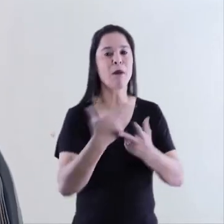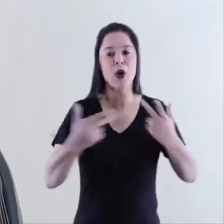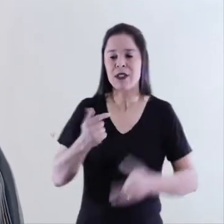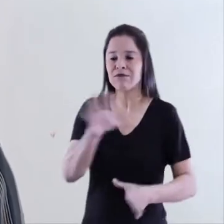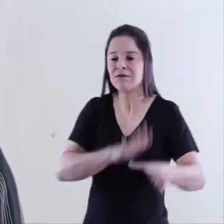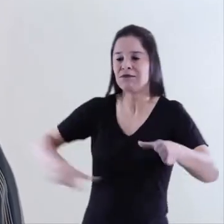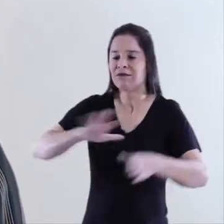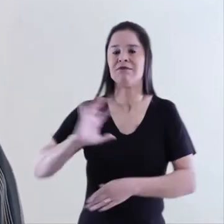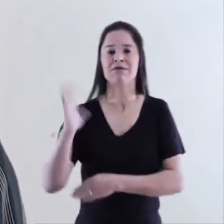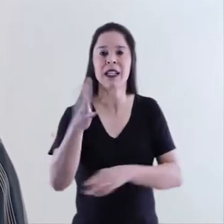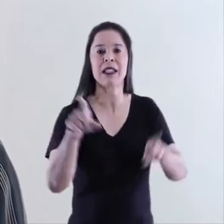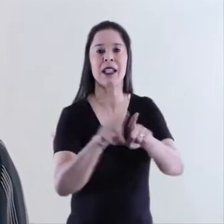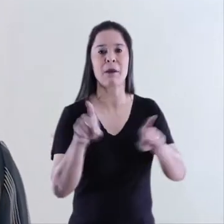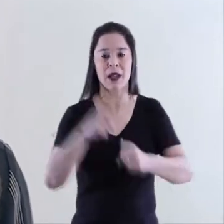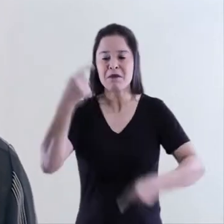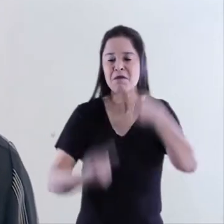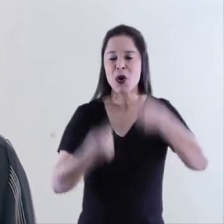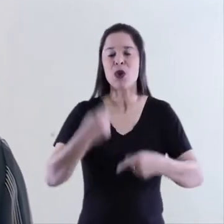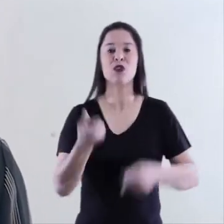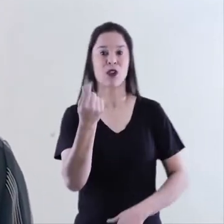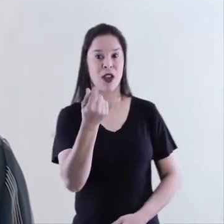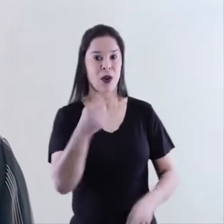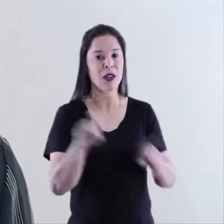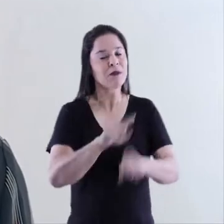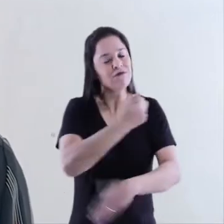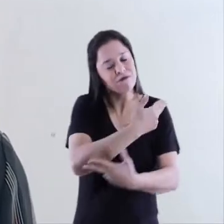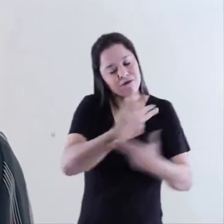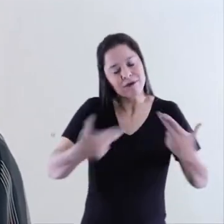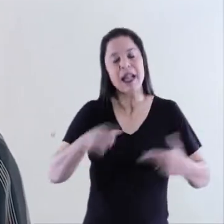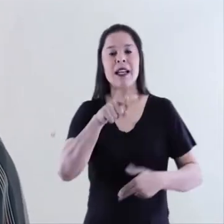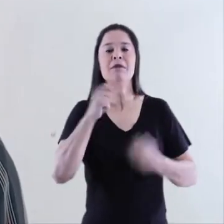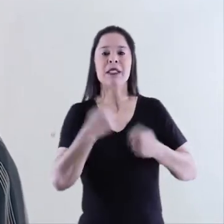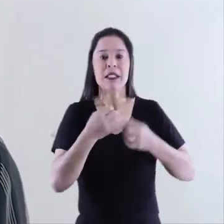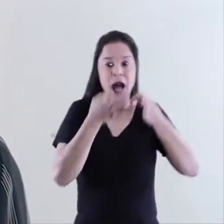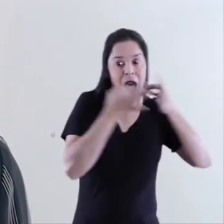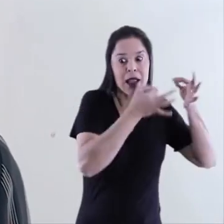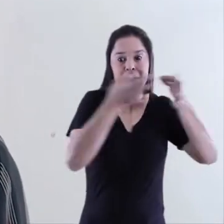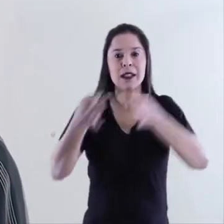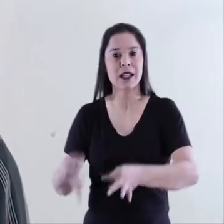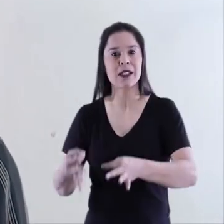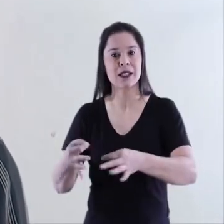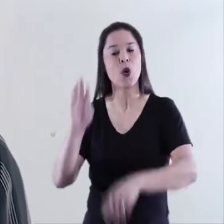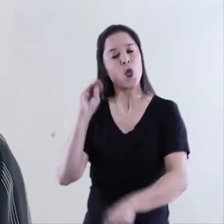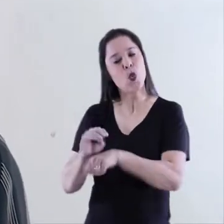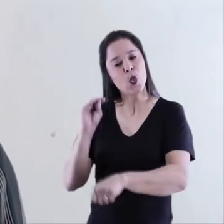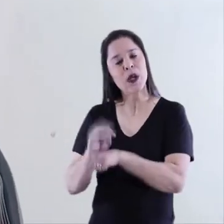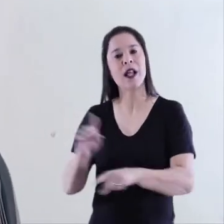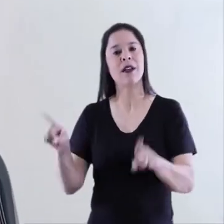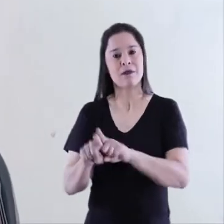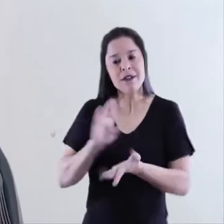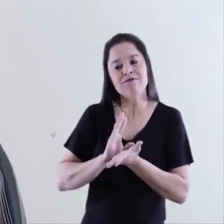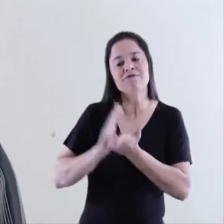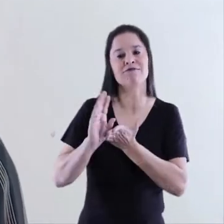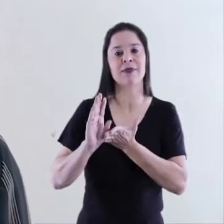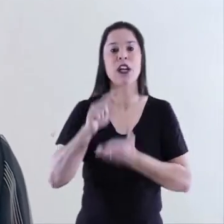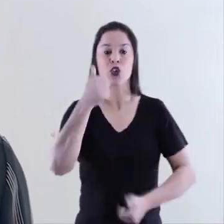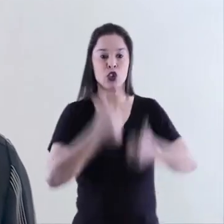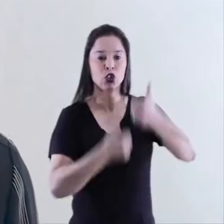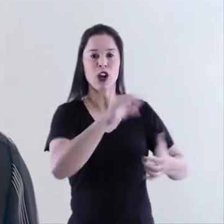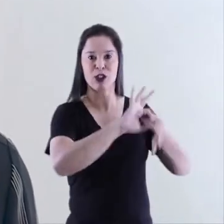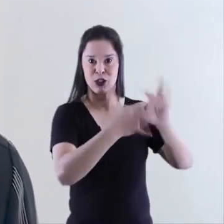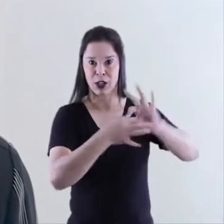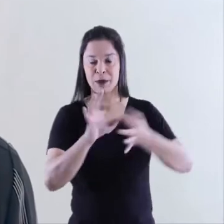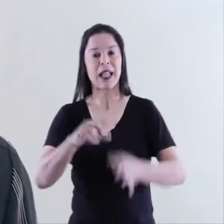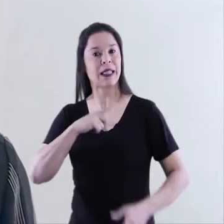por aspectos ambientais, políticos, econômicos e outros, carecem de atenção, cuidado e investimento. Nos Jogos